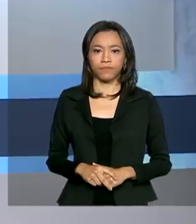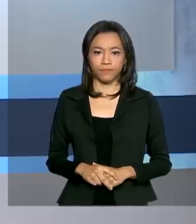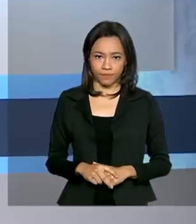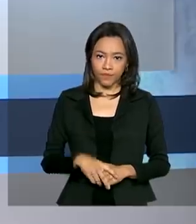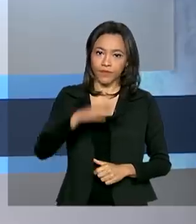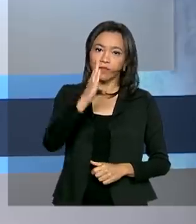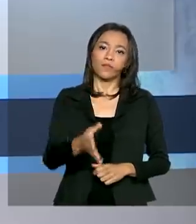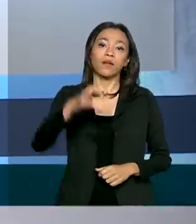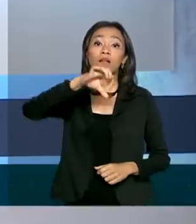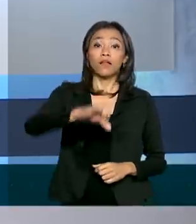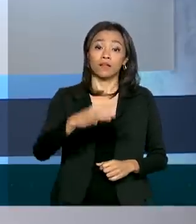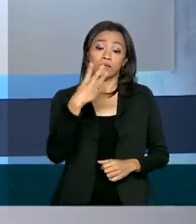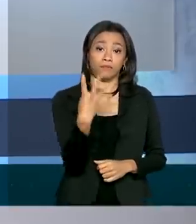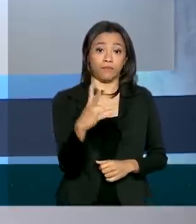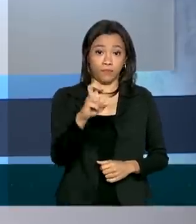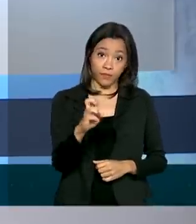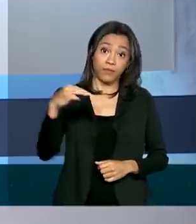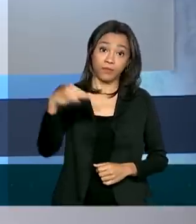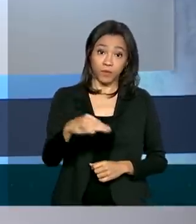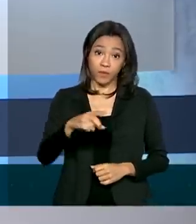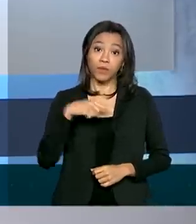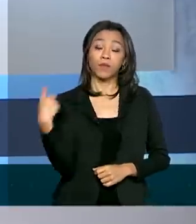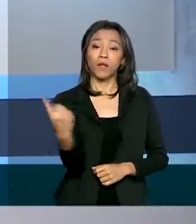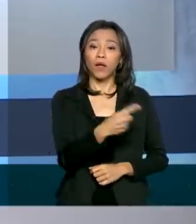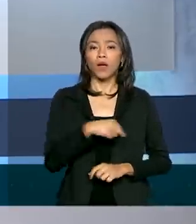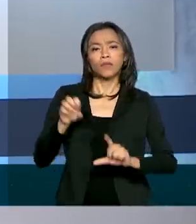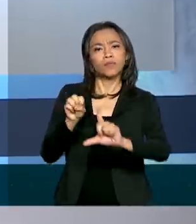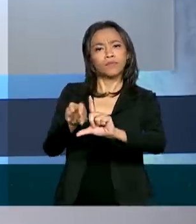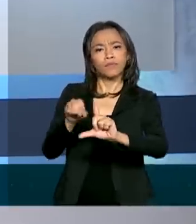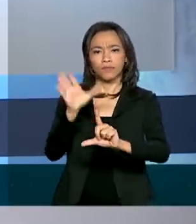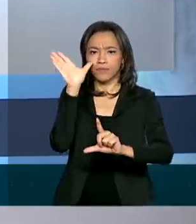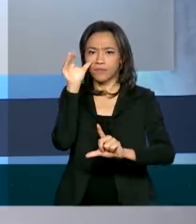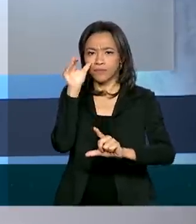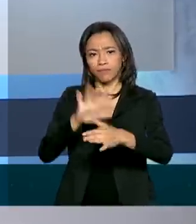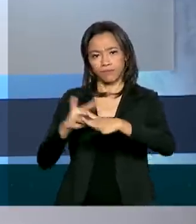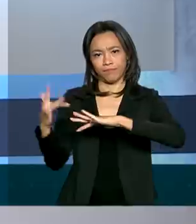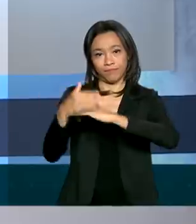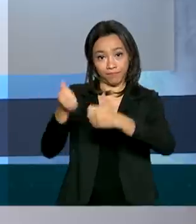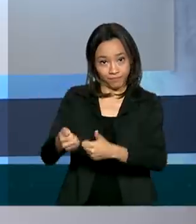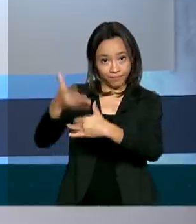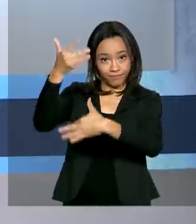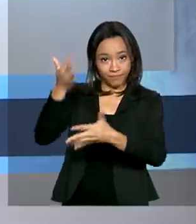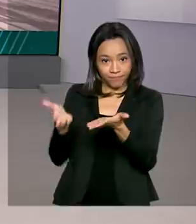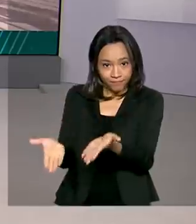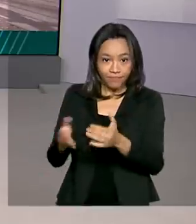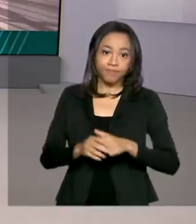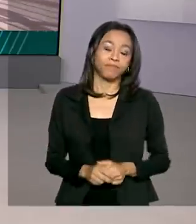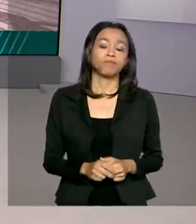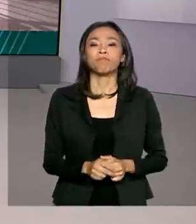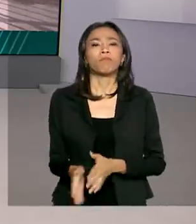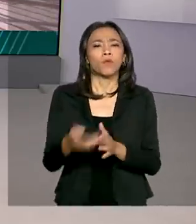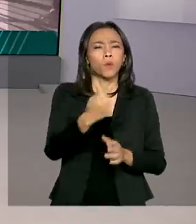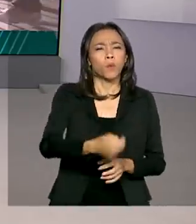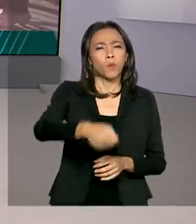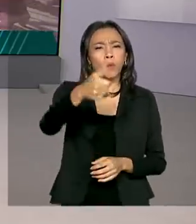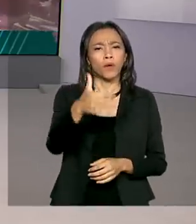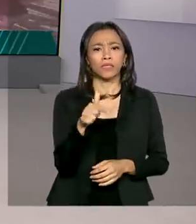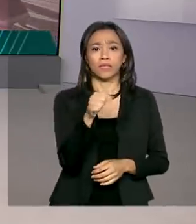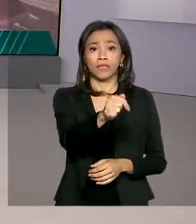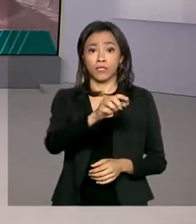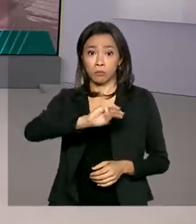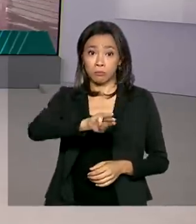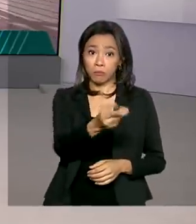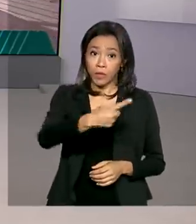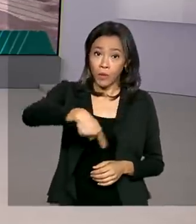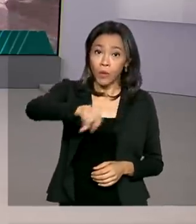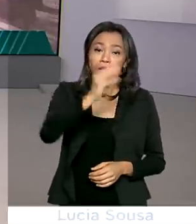São 9 horas e 45 minutos. Nós estamos ao vivo também pelas redes sociais. Quase 7 milhões de